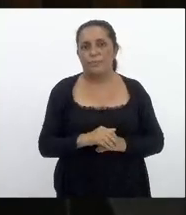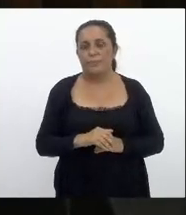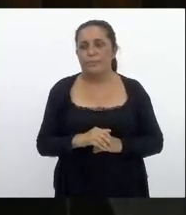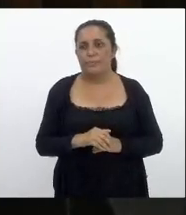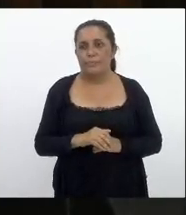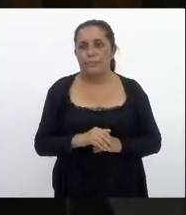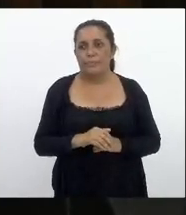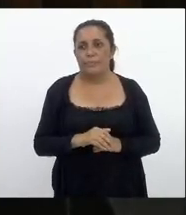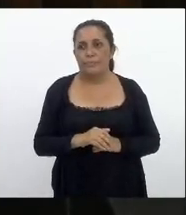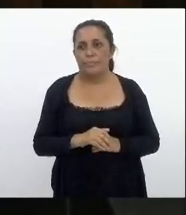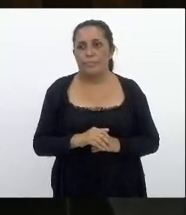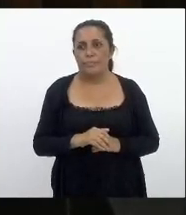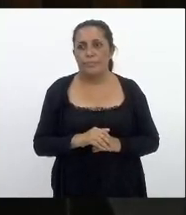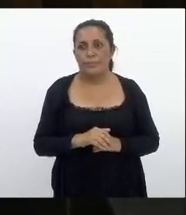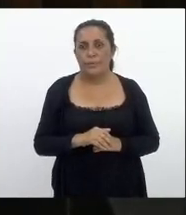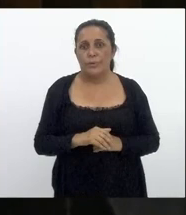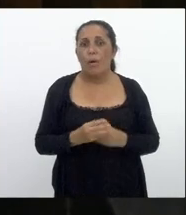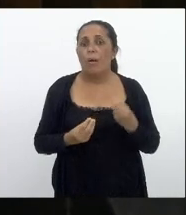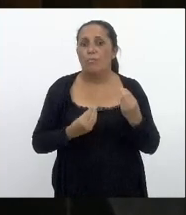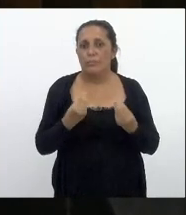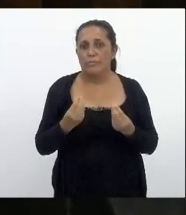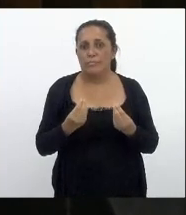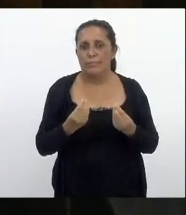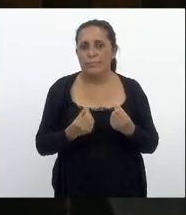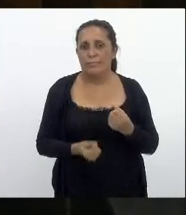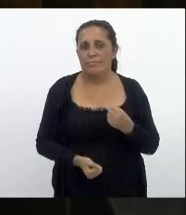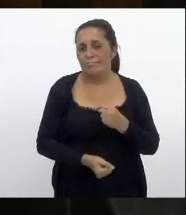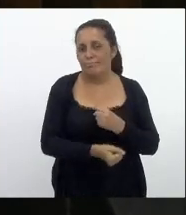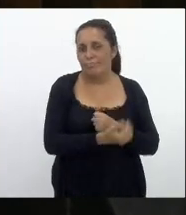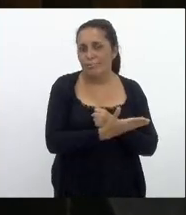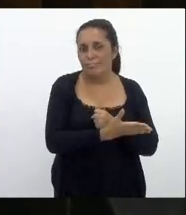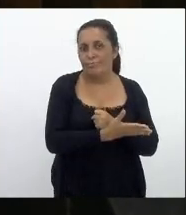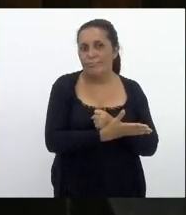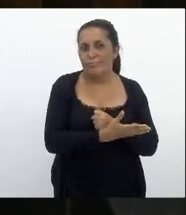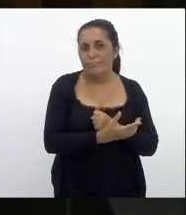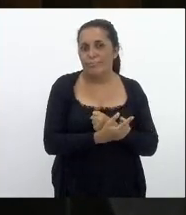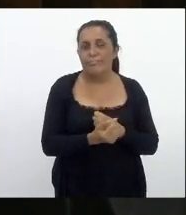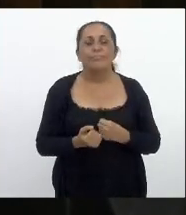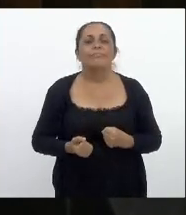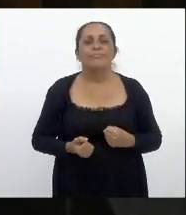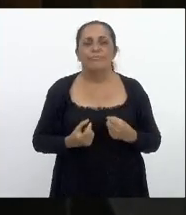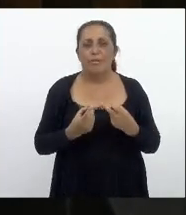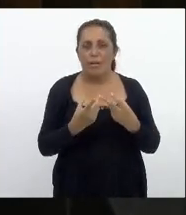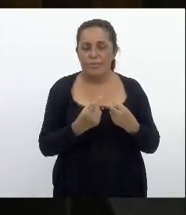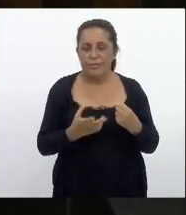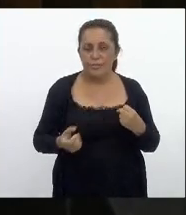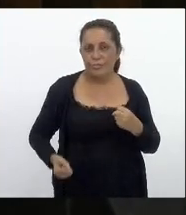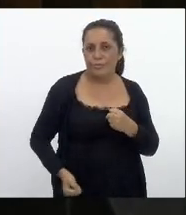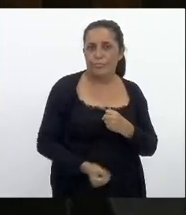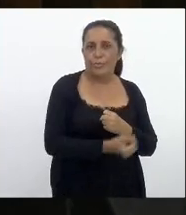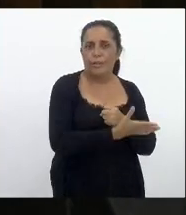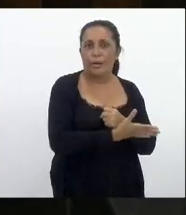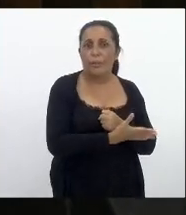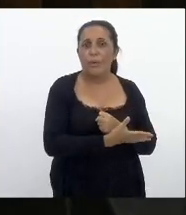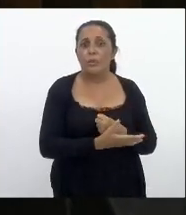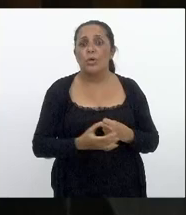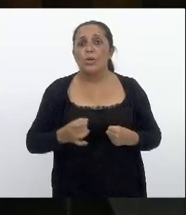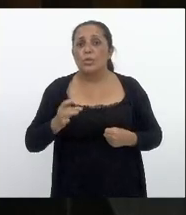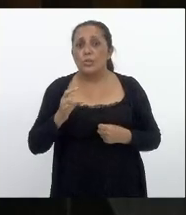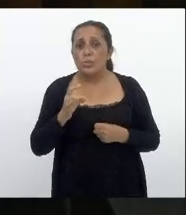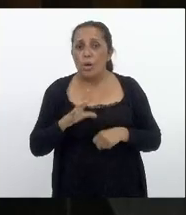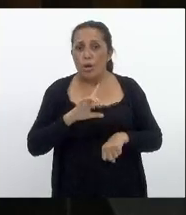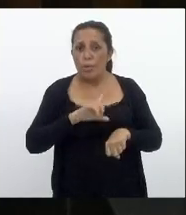de forma ilegal contrabandeadas só naquele momento